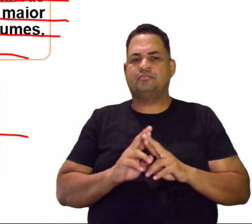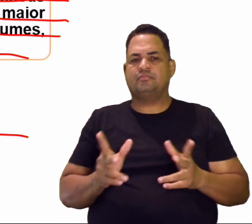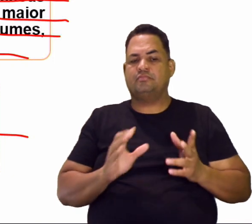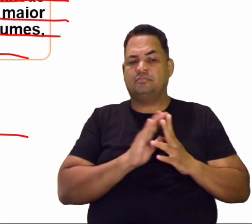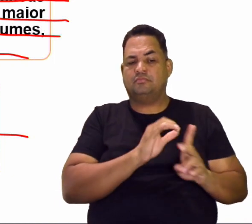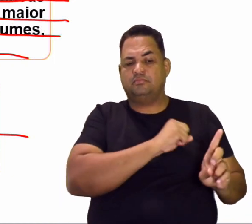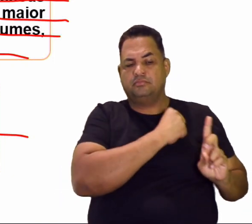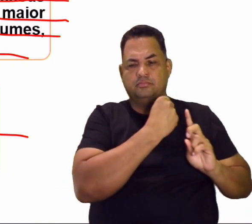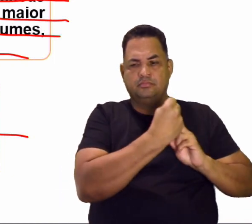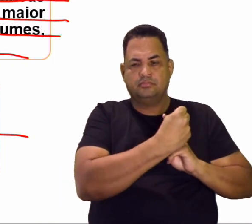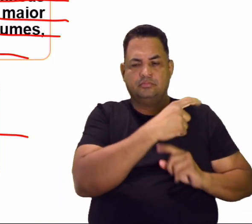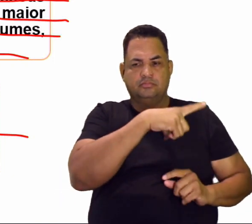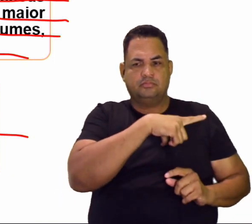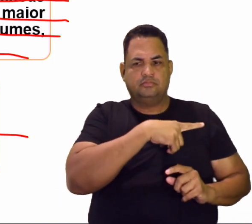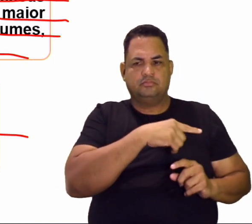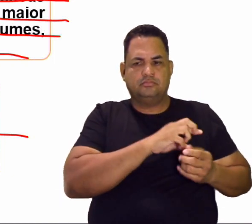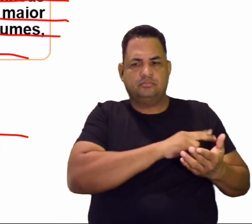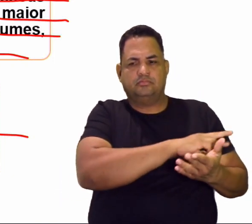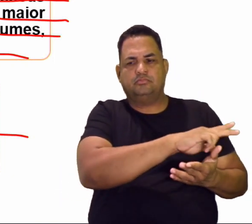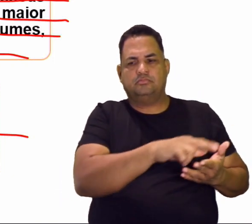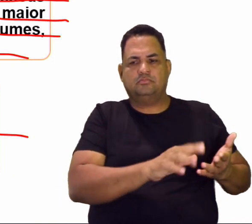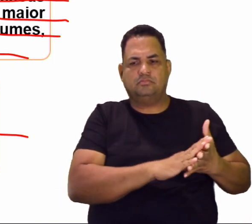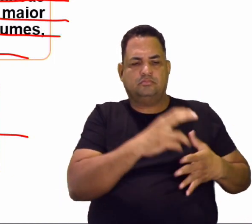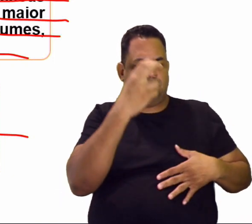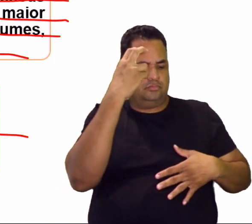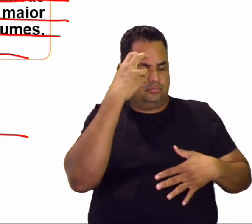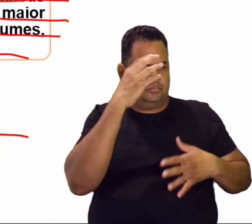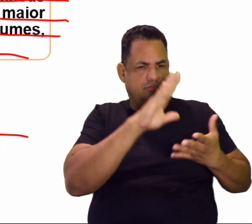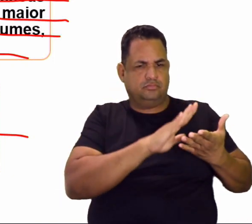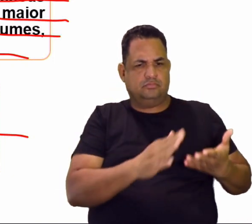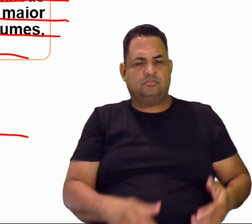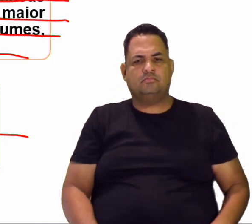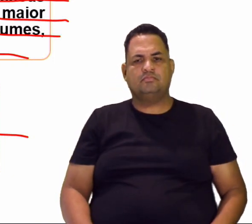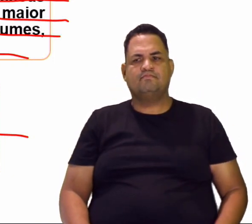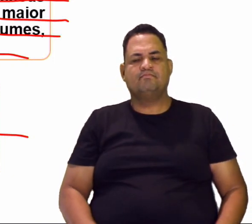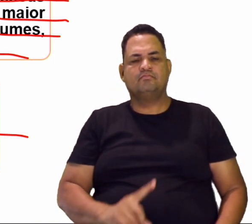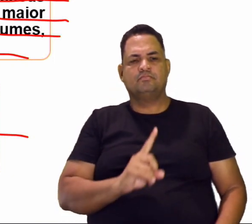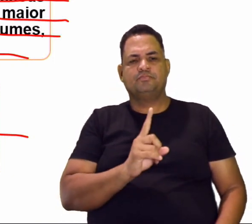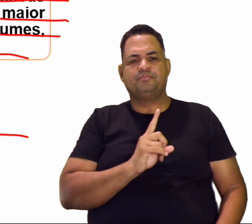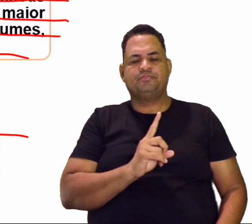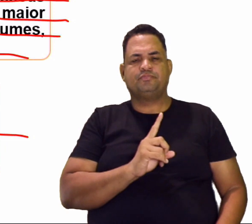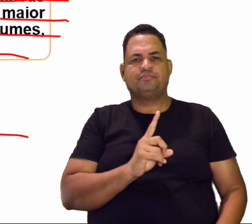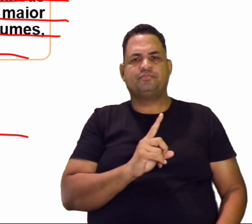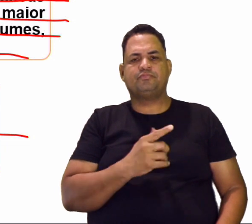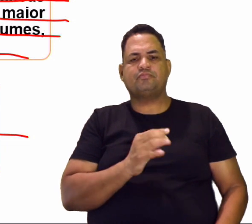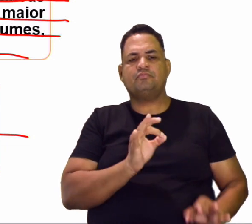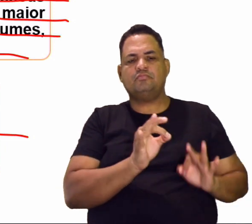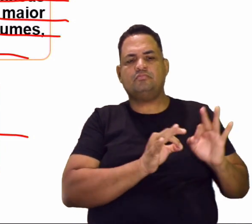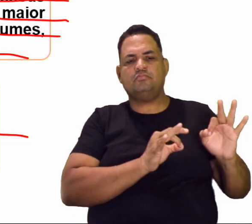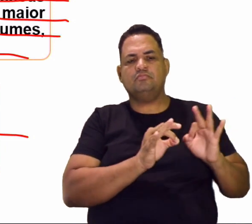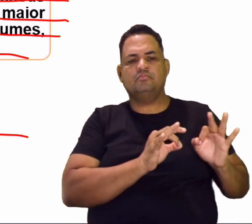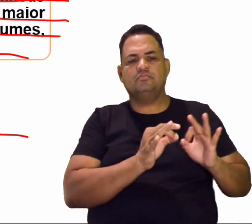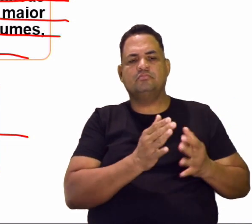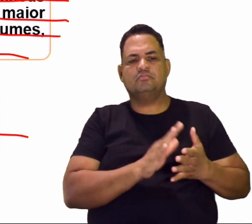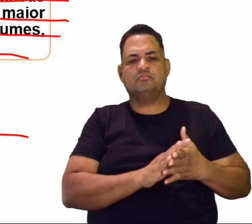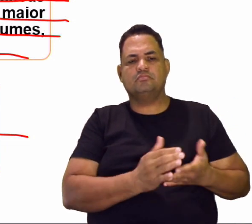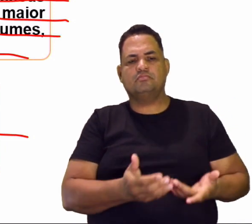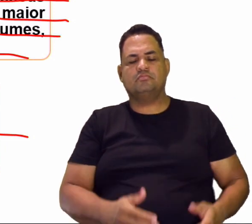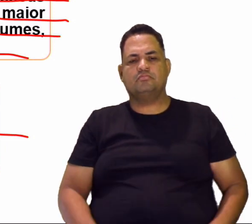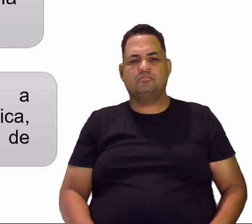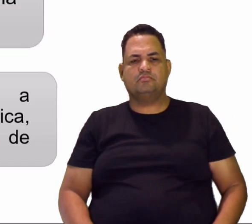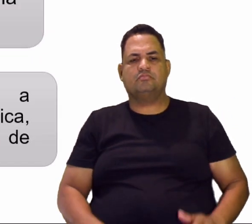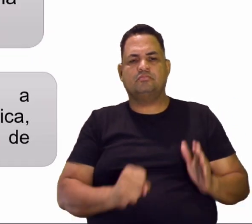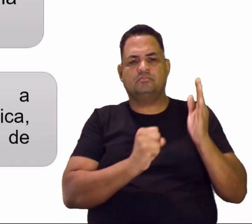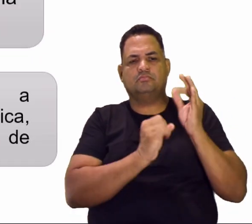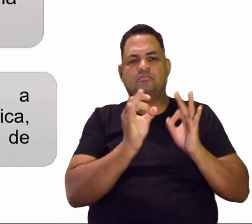sociedade, que existe uma diversidade enorme de cultura, enfim, que não... Que é gerido aí pelas formalidades e pelas